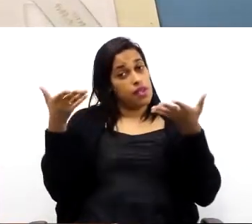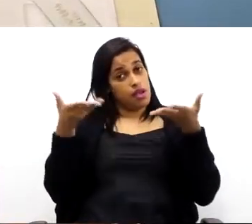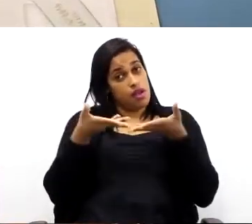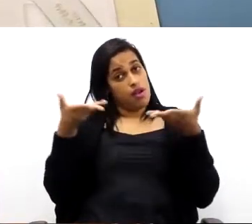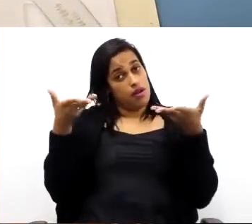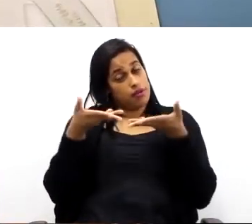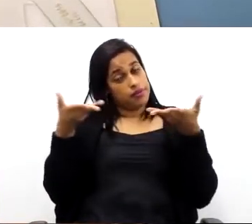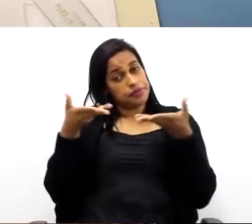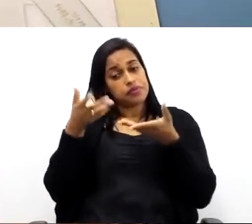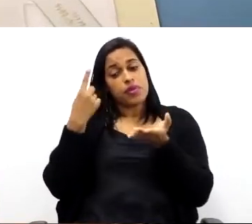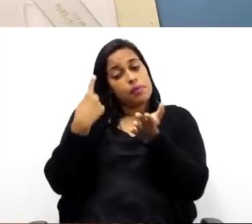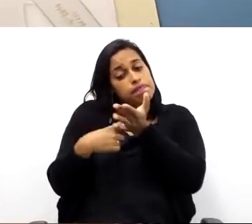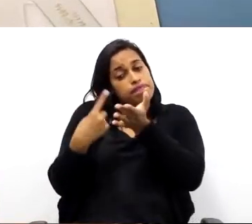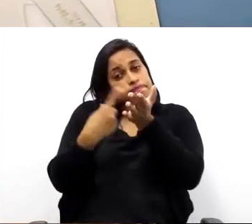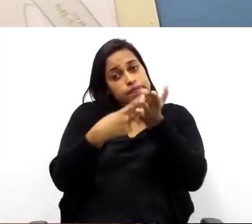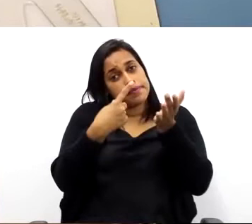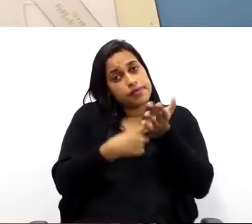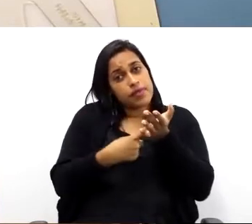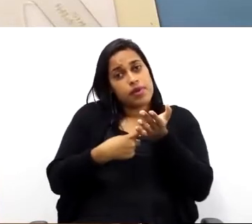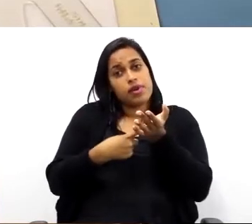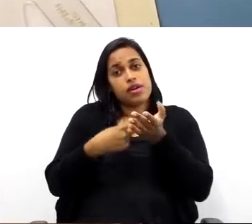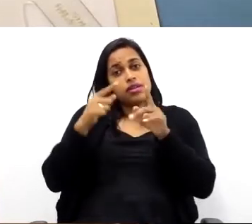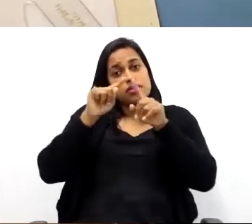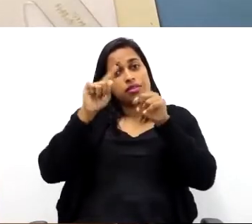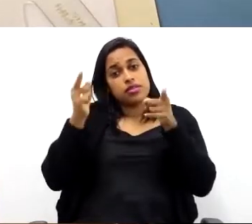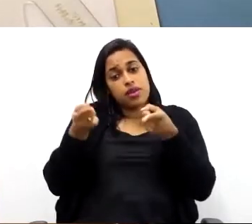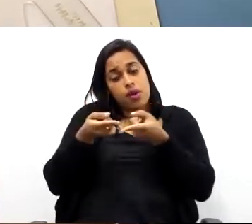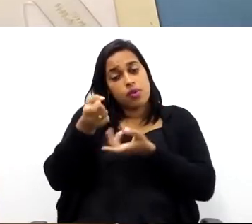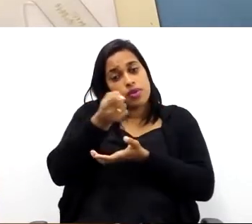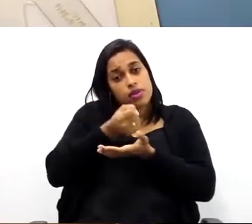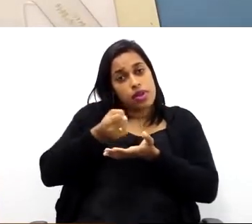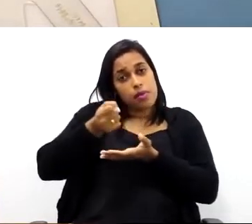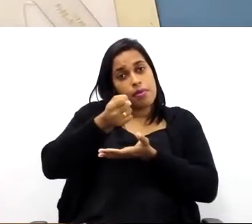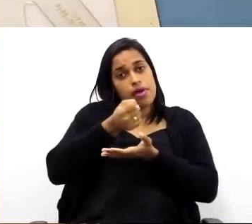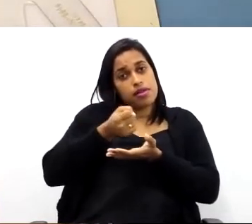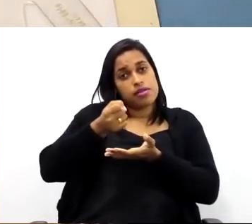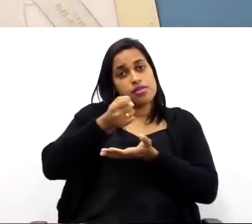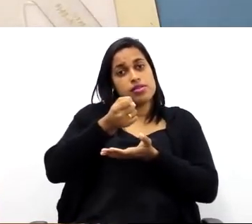E agora, marcação da base. venho daqui com linha de chamada.